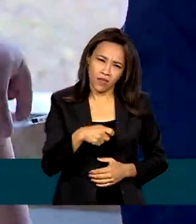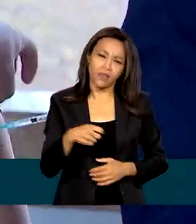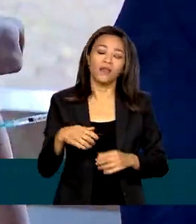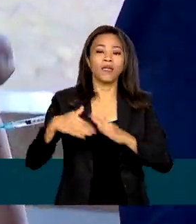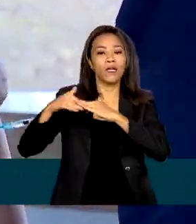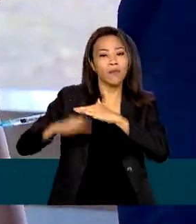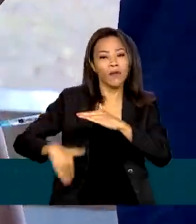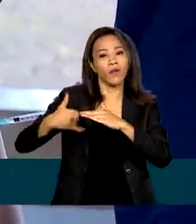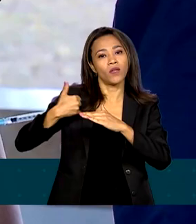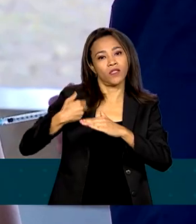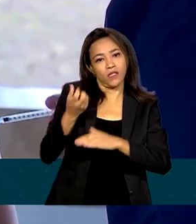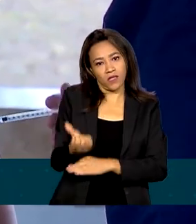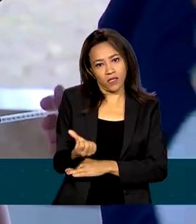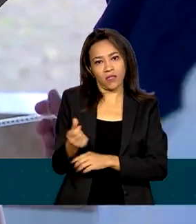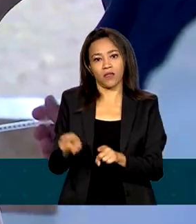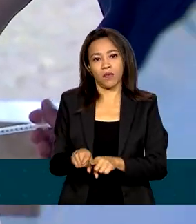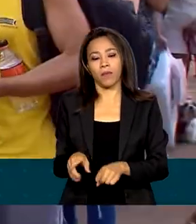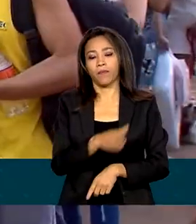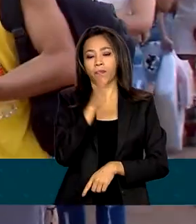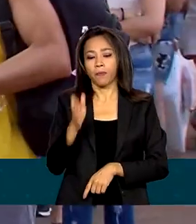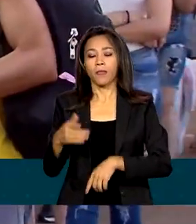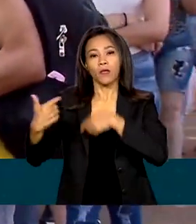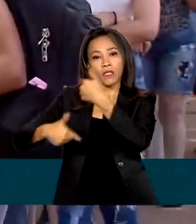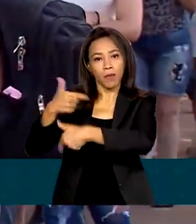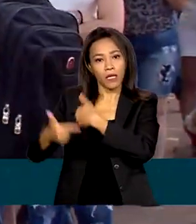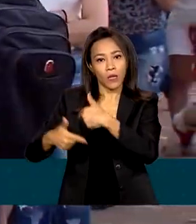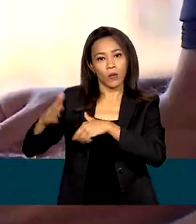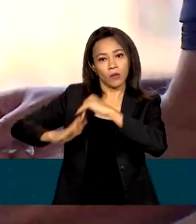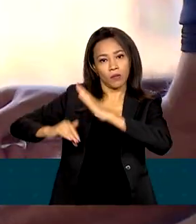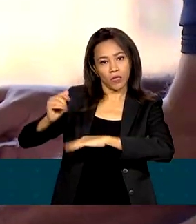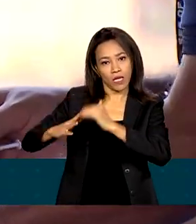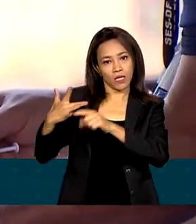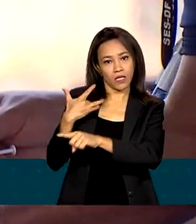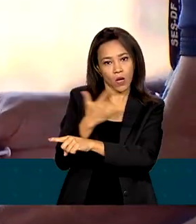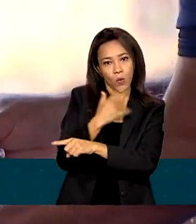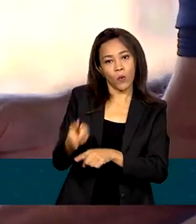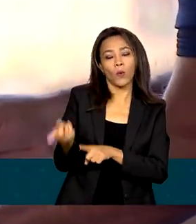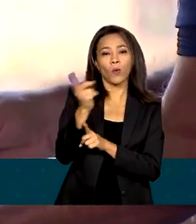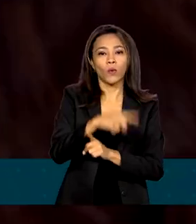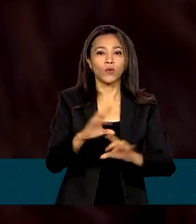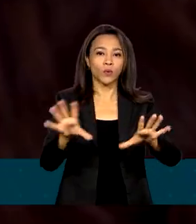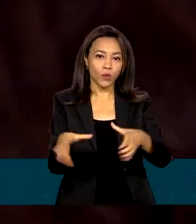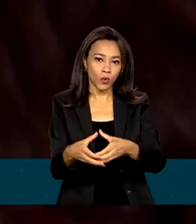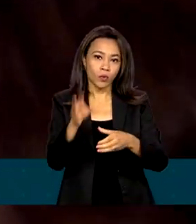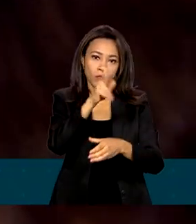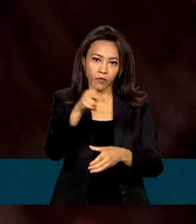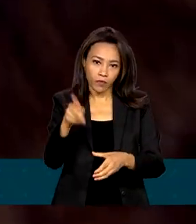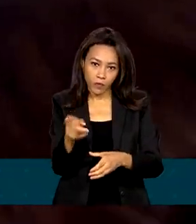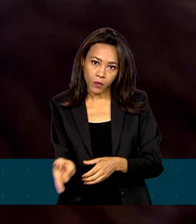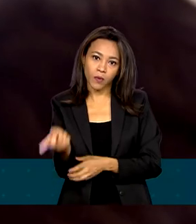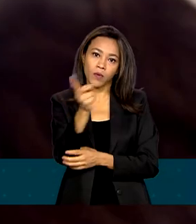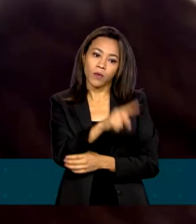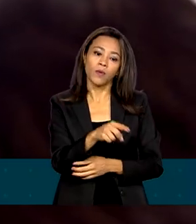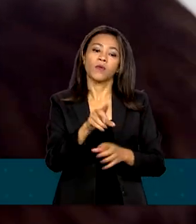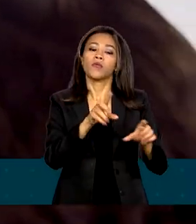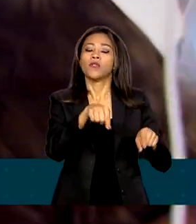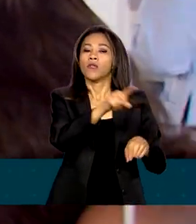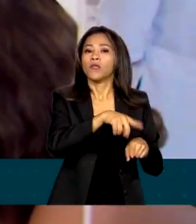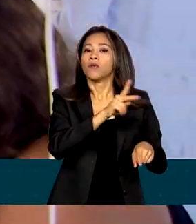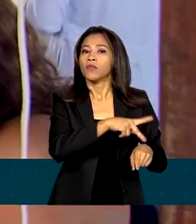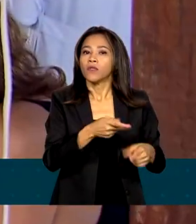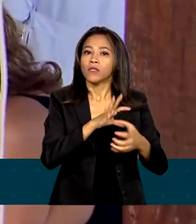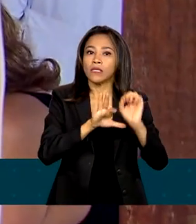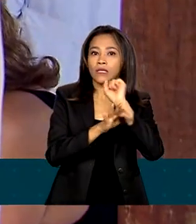anos. Entre os trabalhadores estão profissionais da saúde, professores das escolas públicas e privadas, profissionais das forças de segurança e